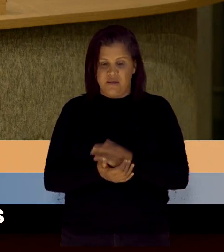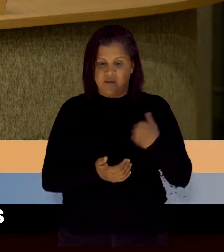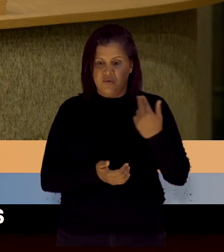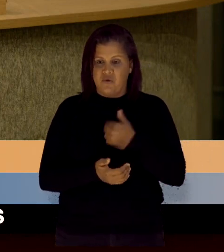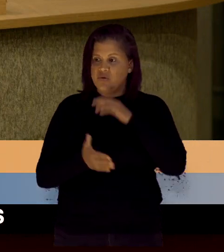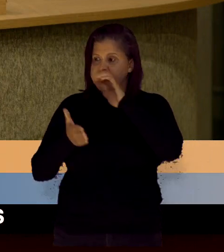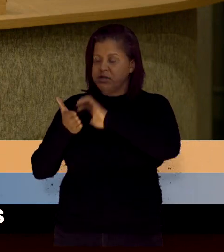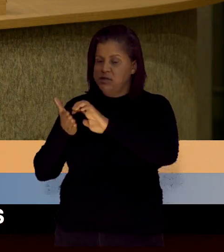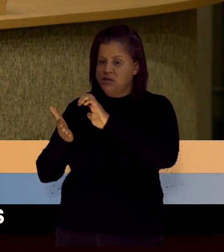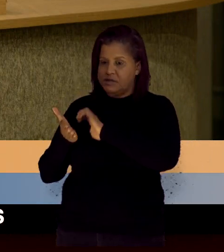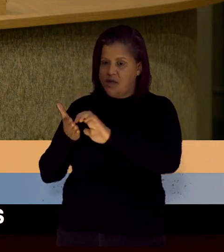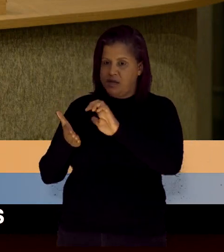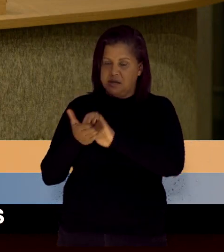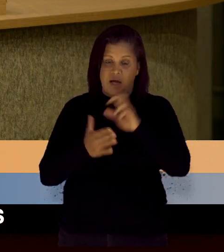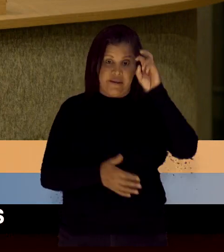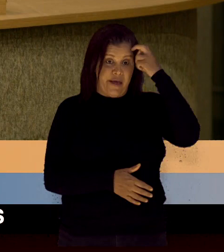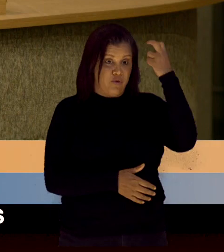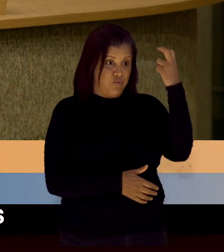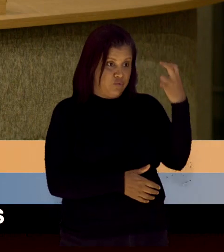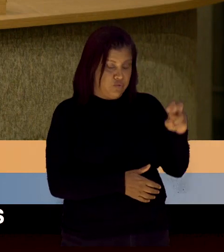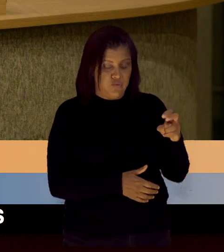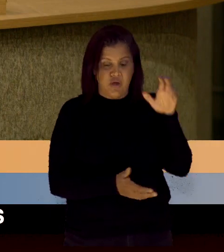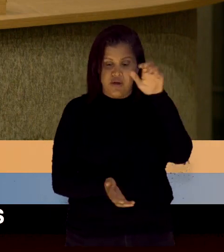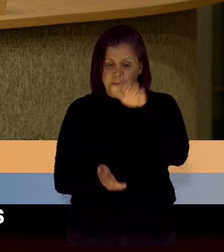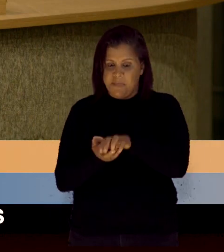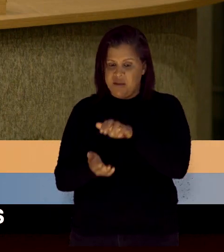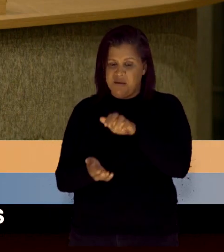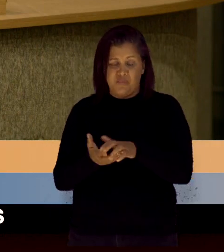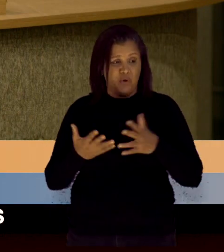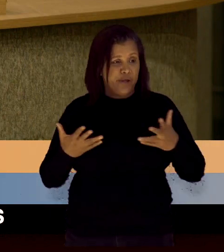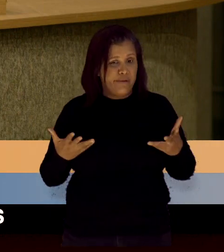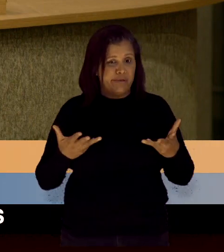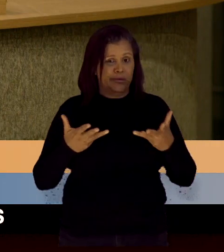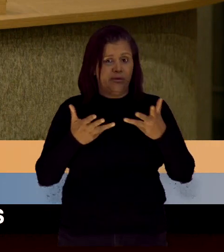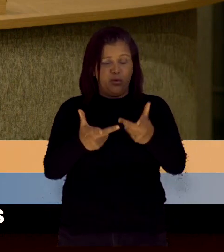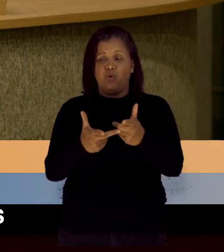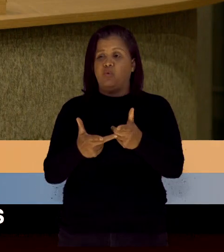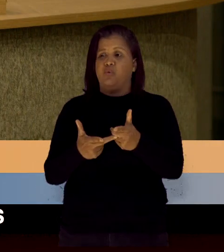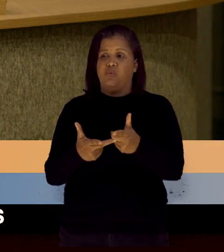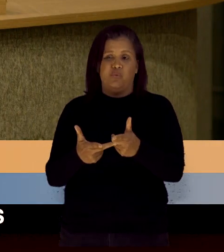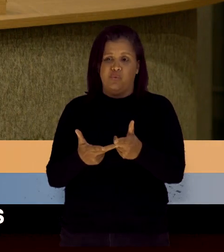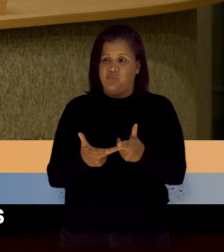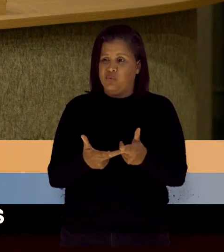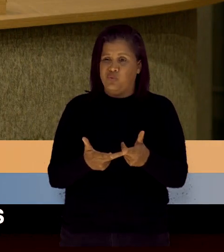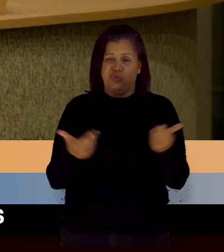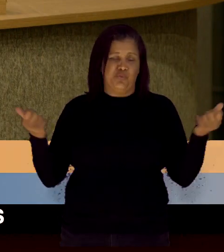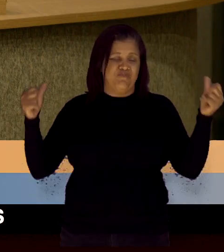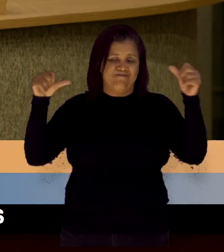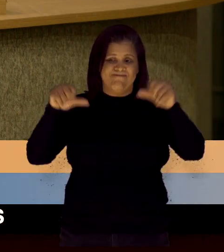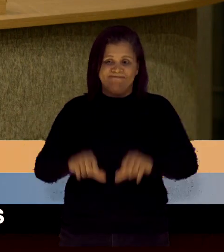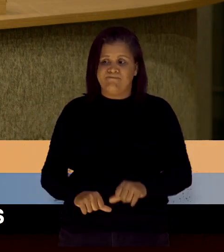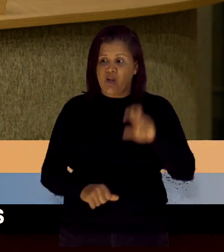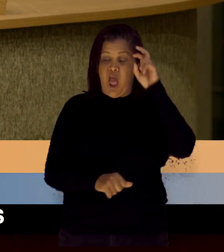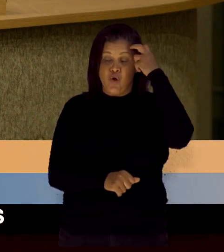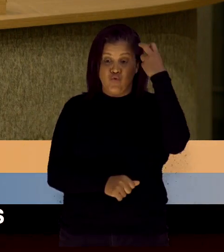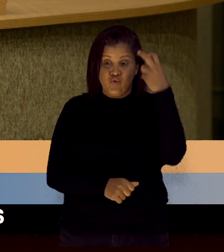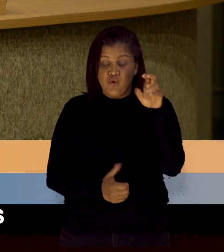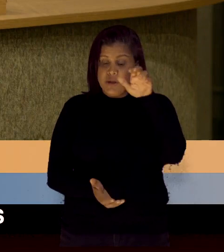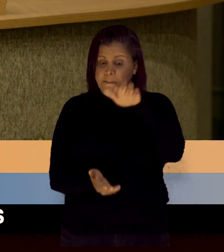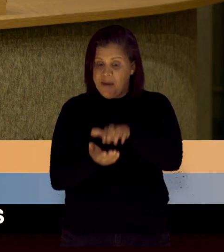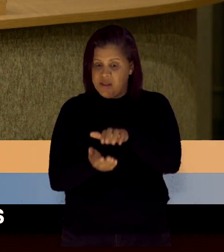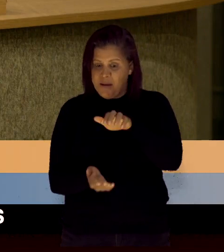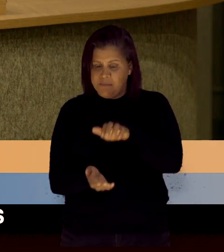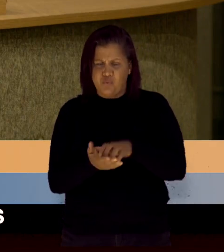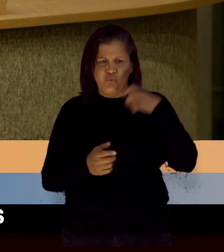secretário da cultura de Pernambuco e todo esse cenário com descaso. A cultura de Pernambuco